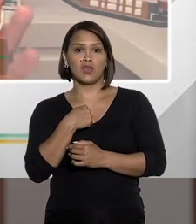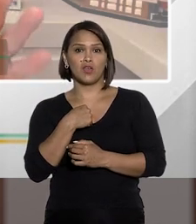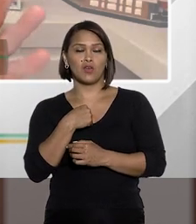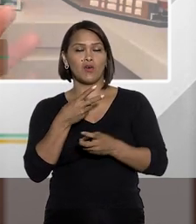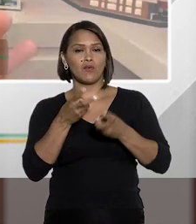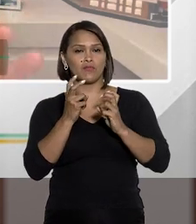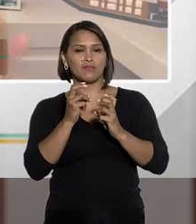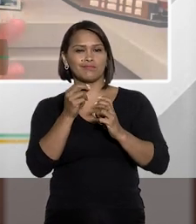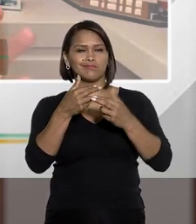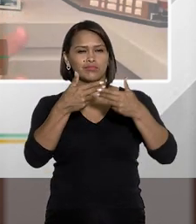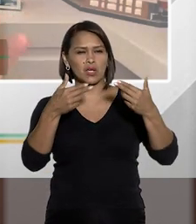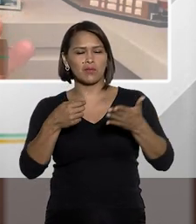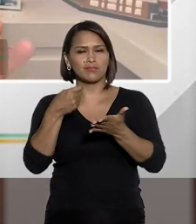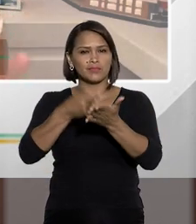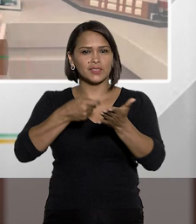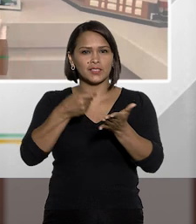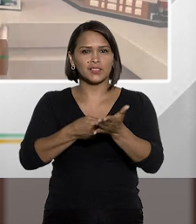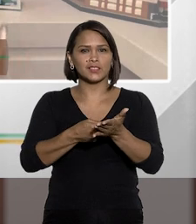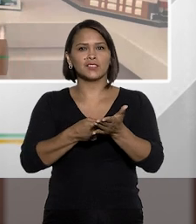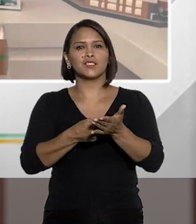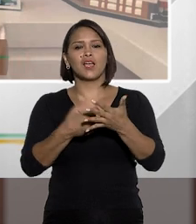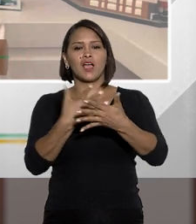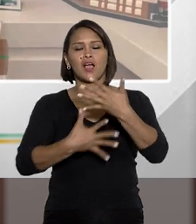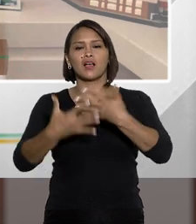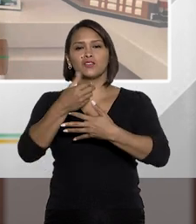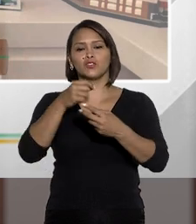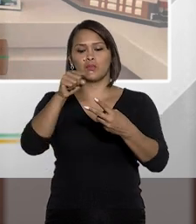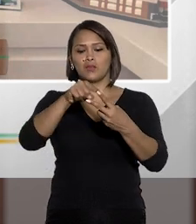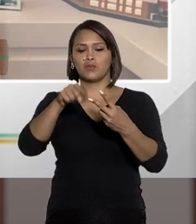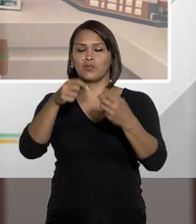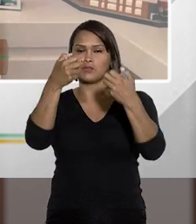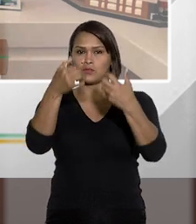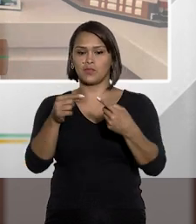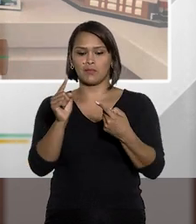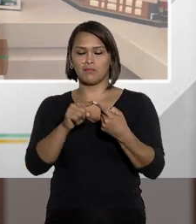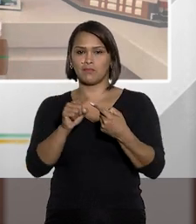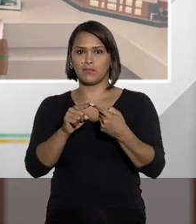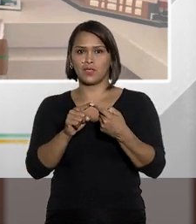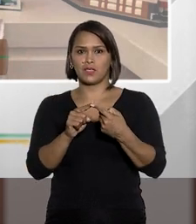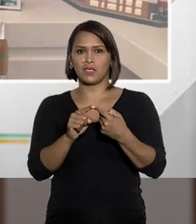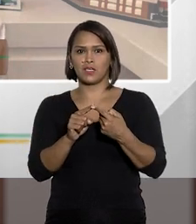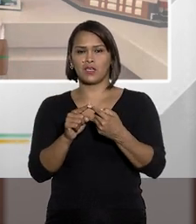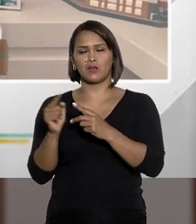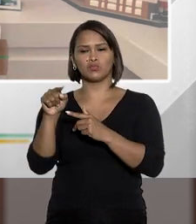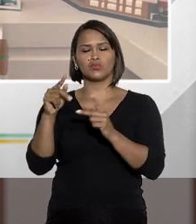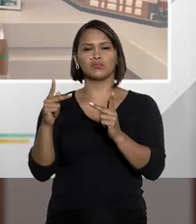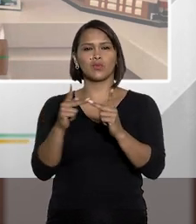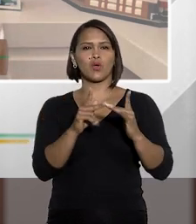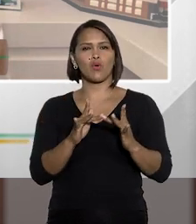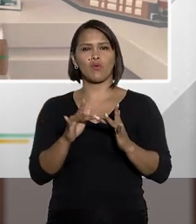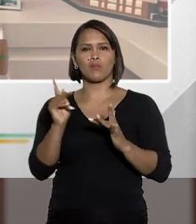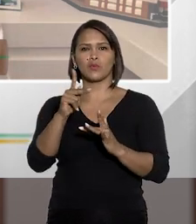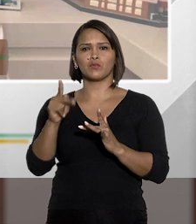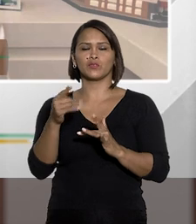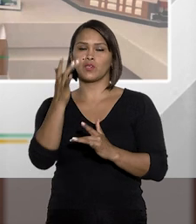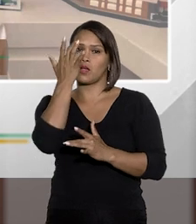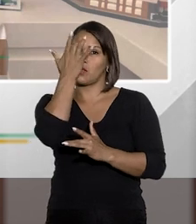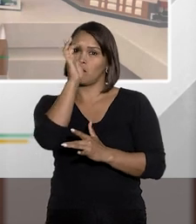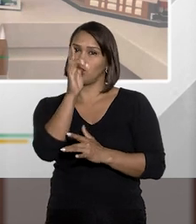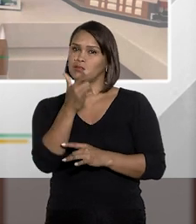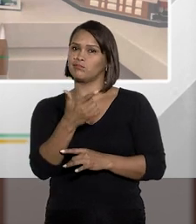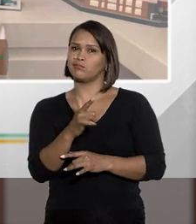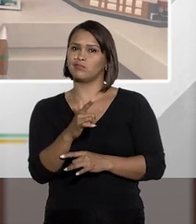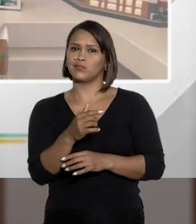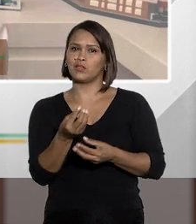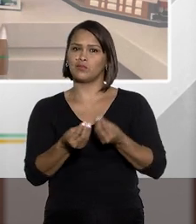eu vejo alguma resistência em relação à súmula por dois motivos. Primeiro, não sei se o Rogério vai concordar, eu